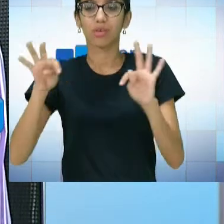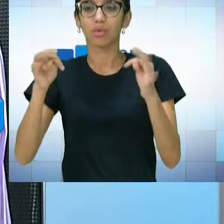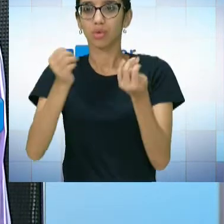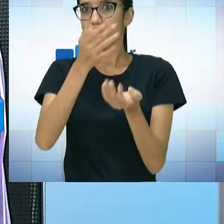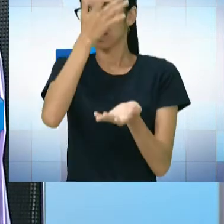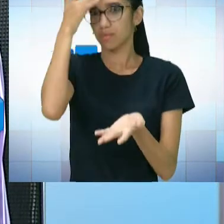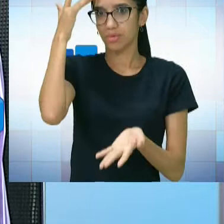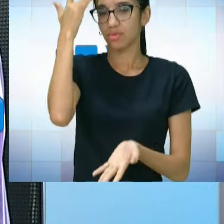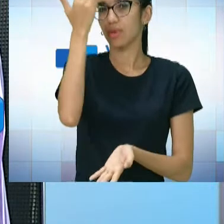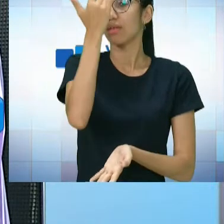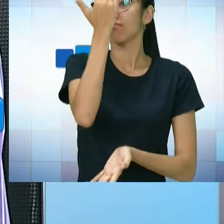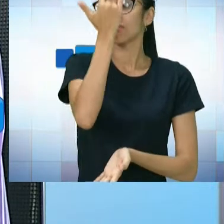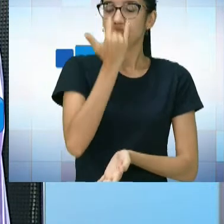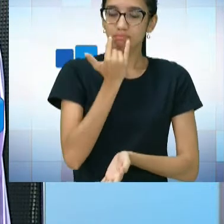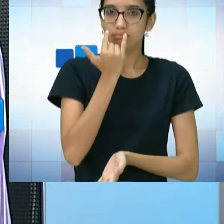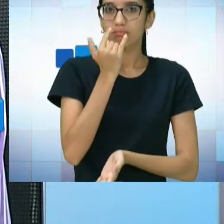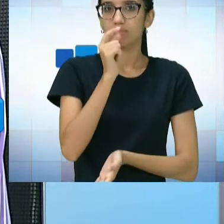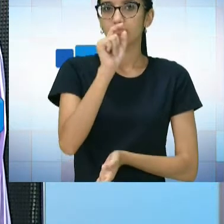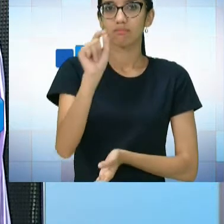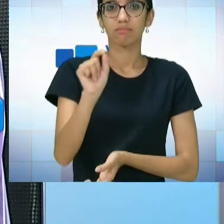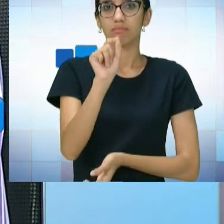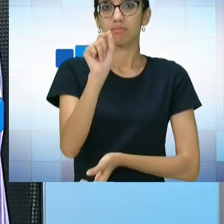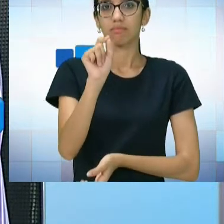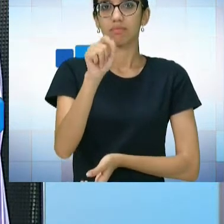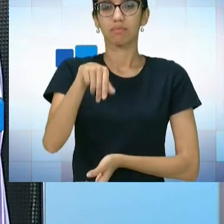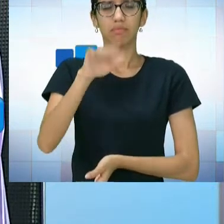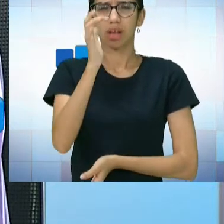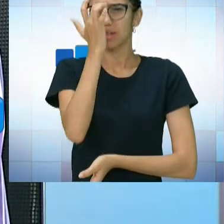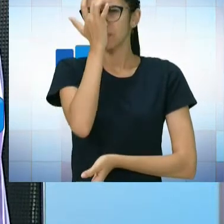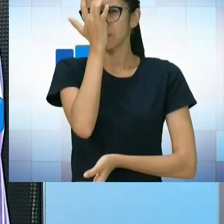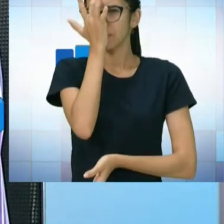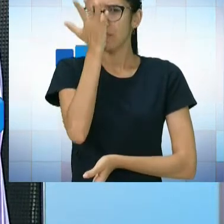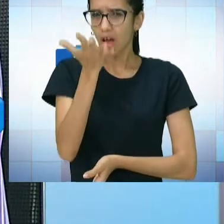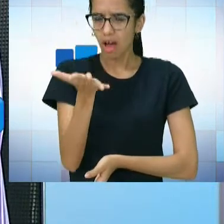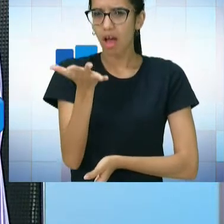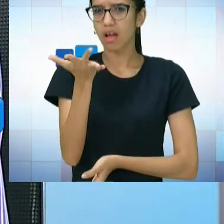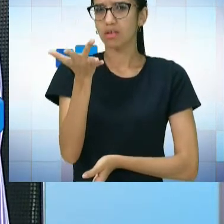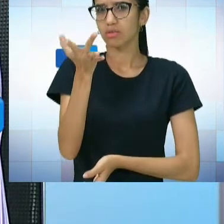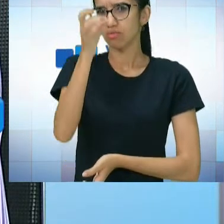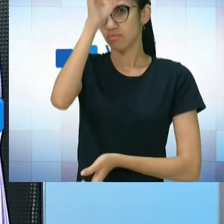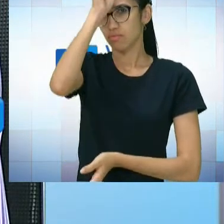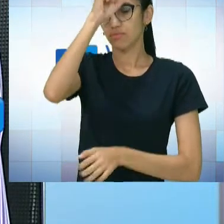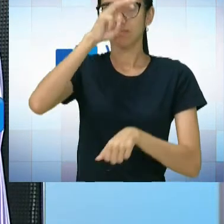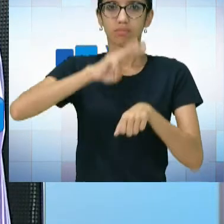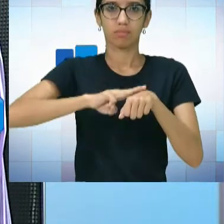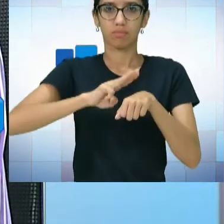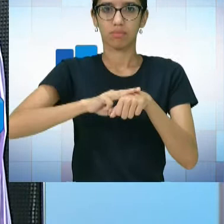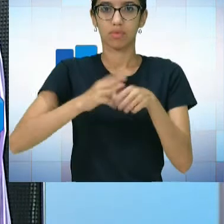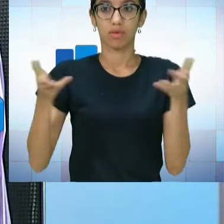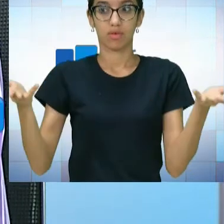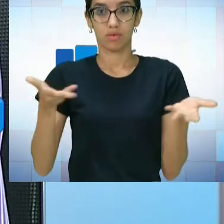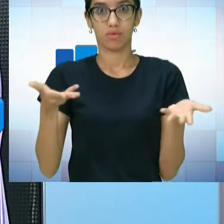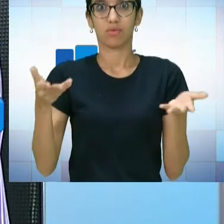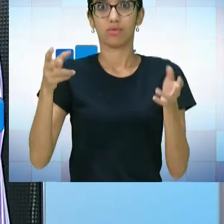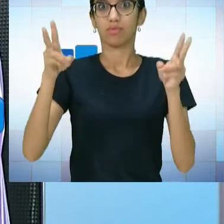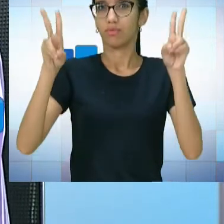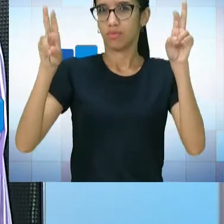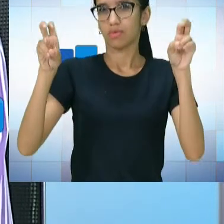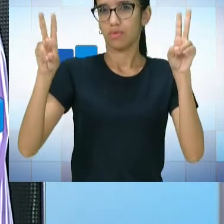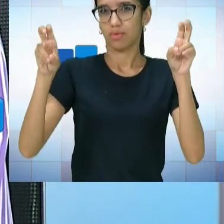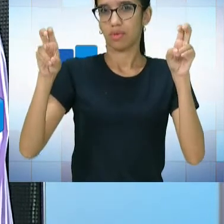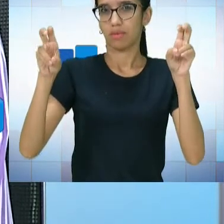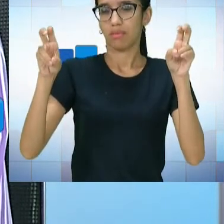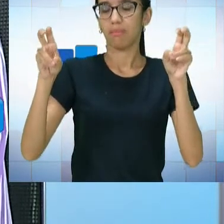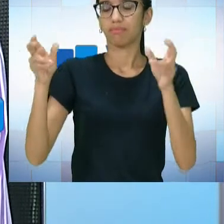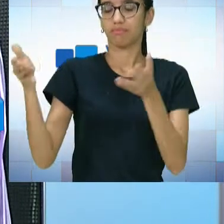cegas a ter uma maior facilidade na matemática. E para falar sobre esse Laboratório de